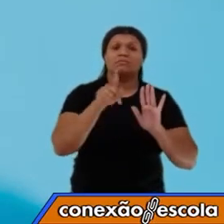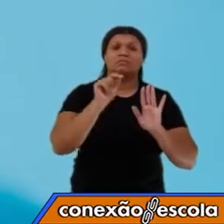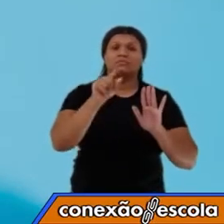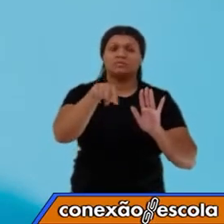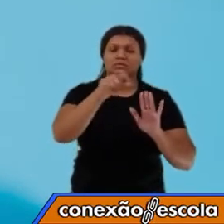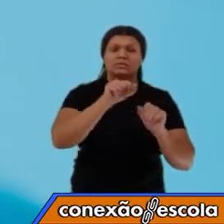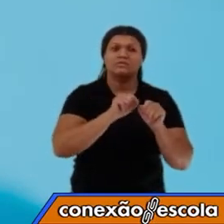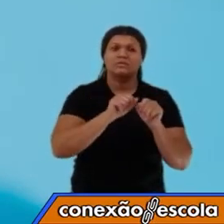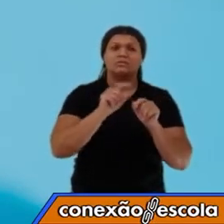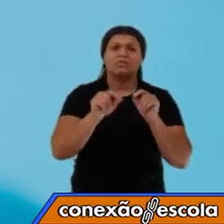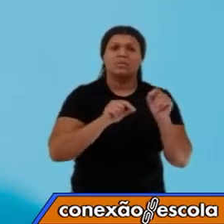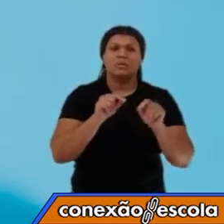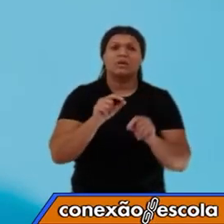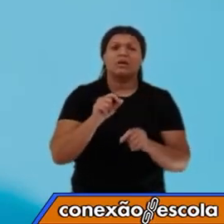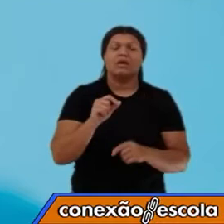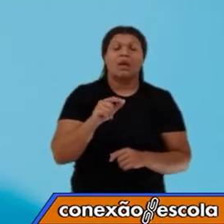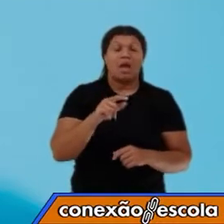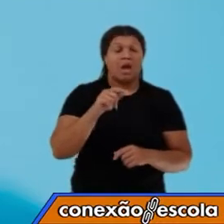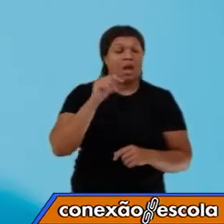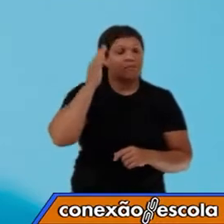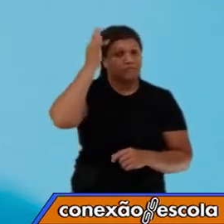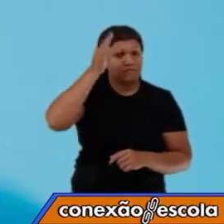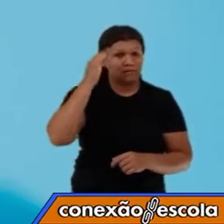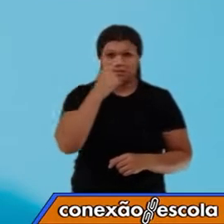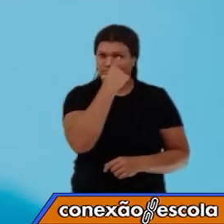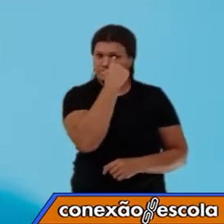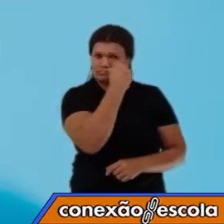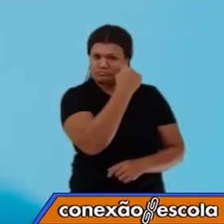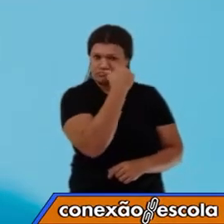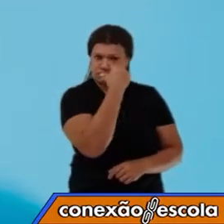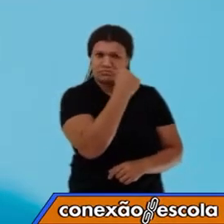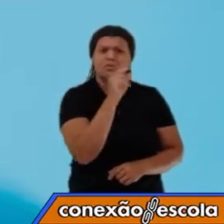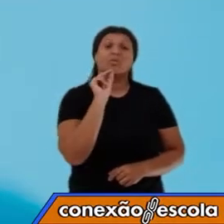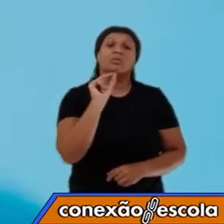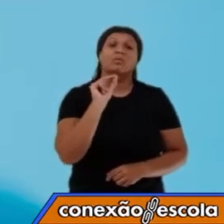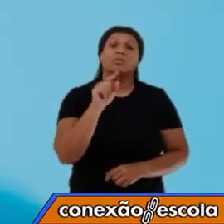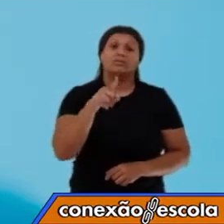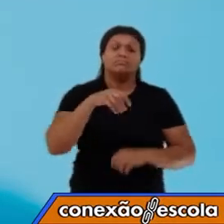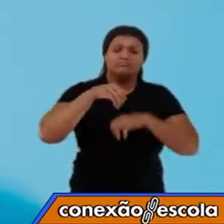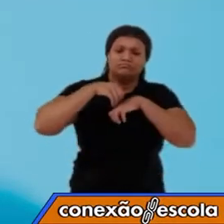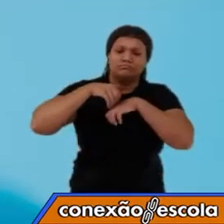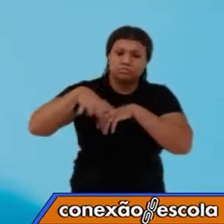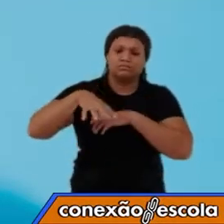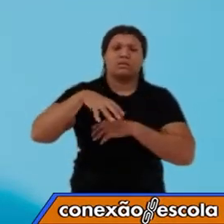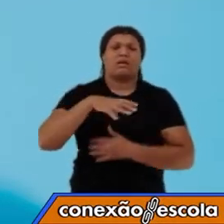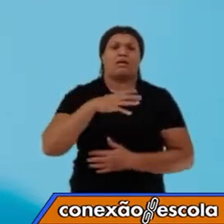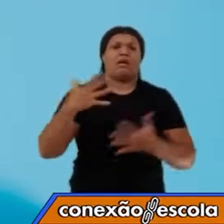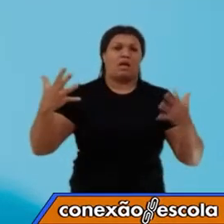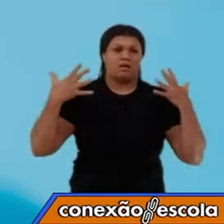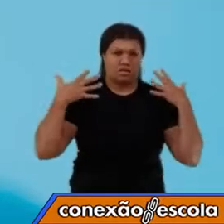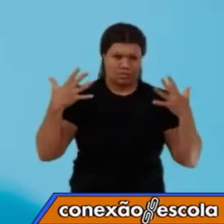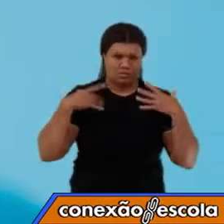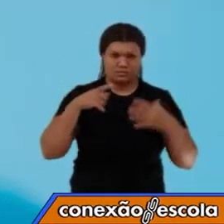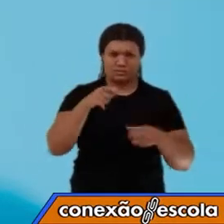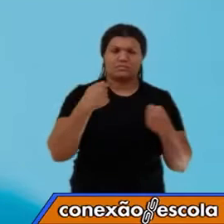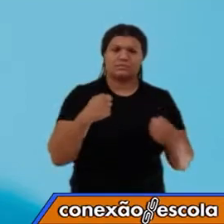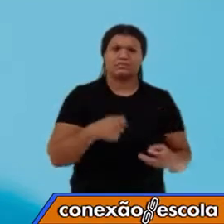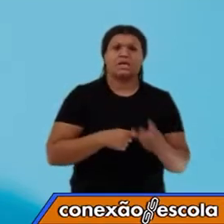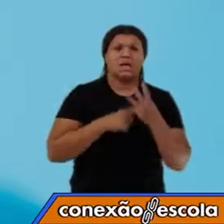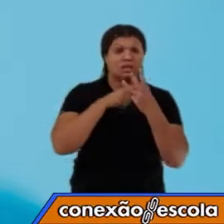experimento realizado pelo filósofo John Luke sobre a transferência de calor. Você vai precisar de três